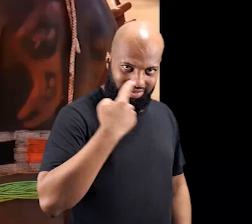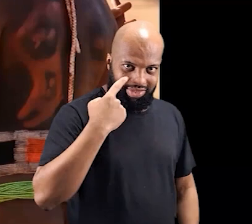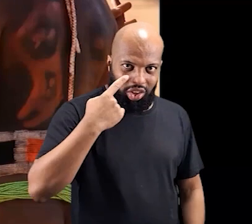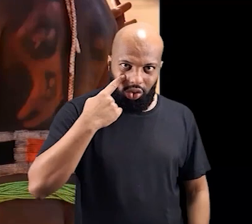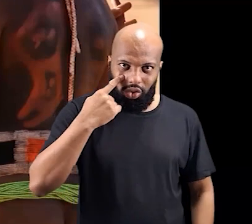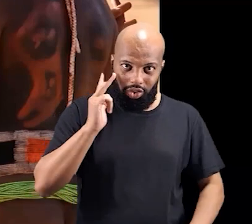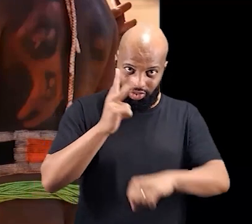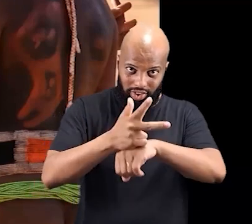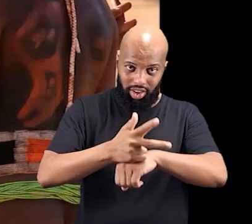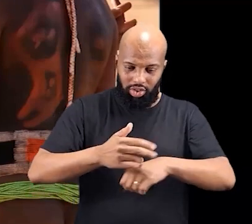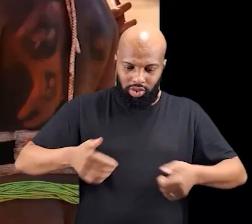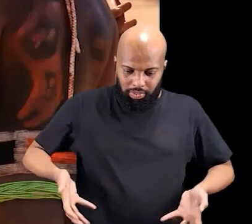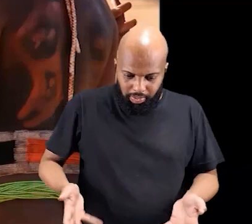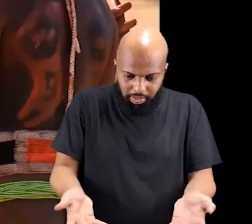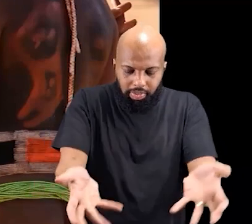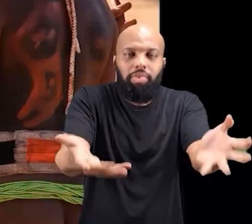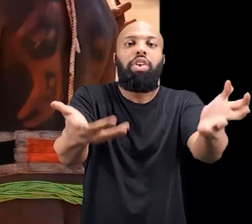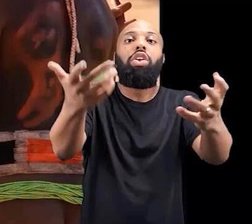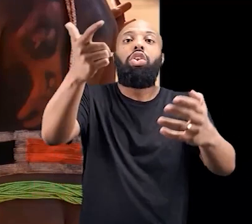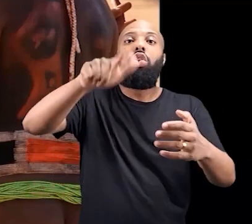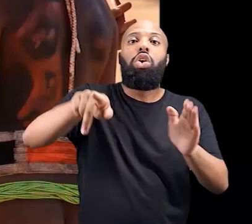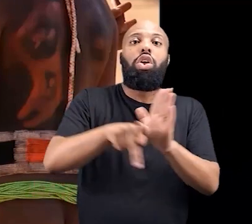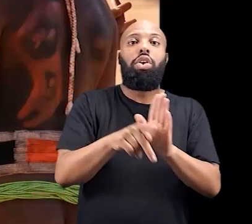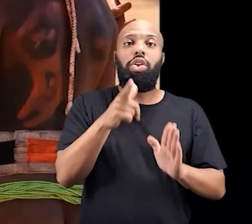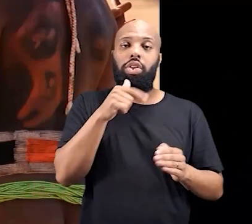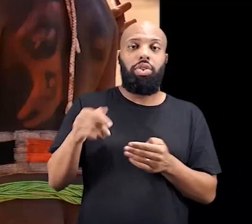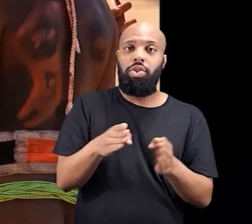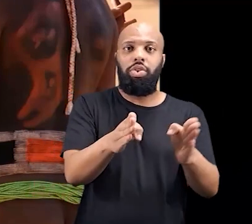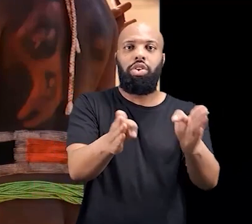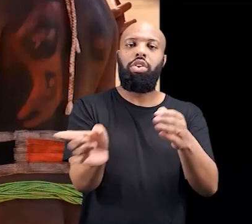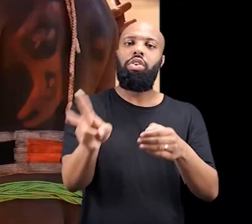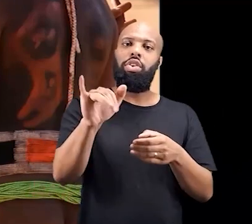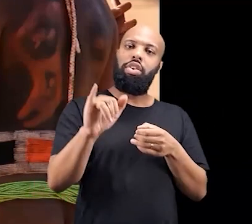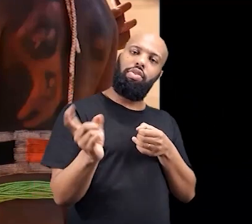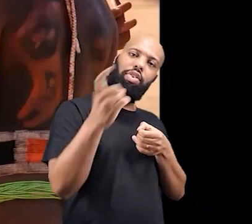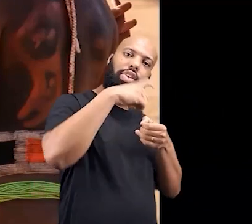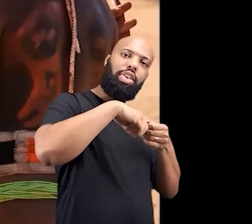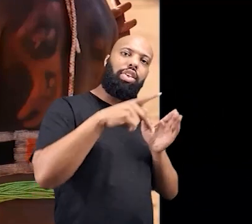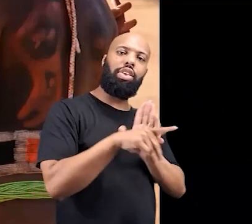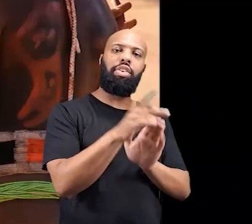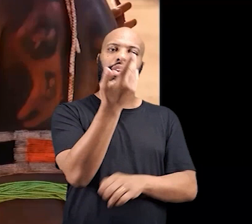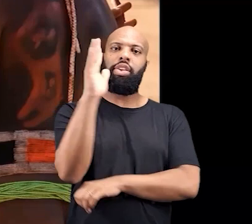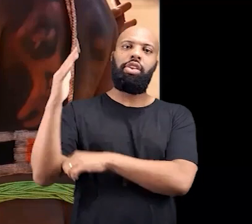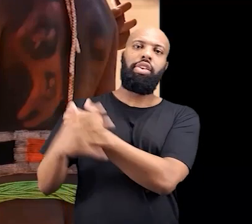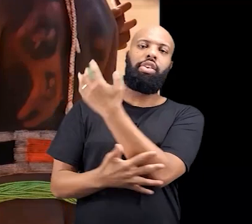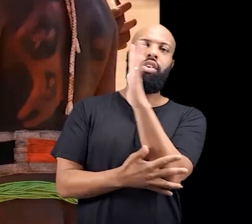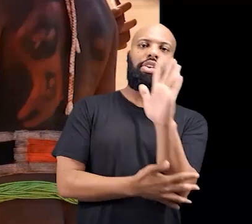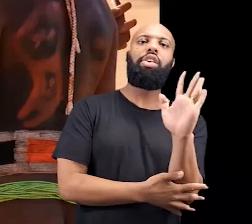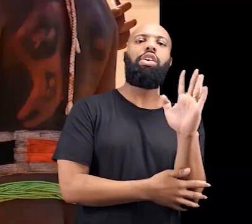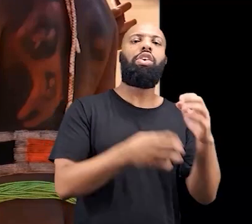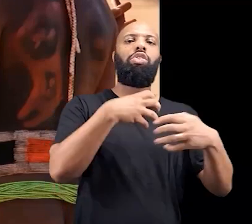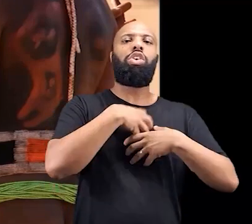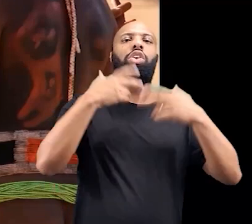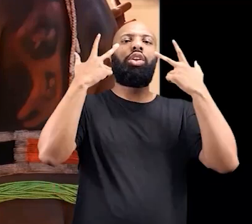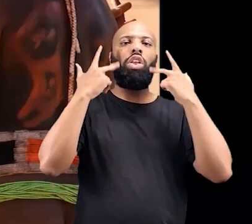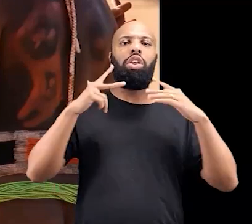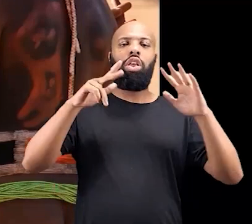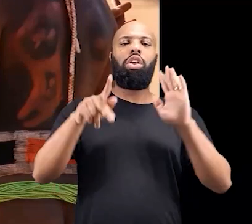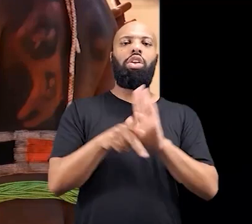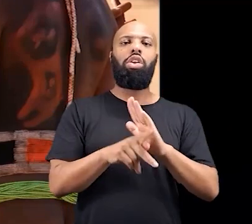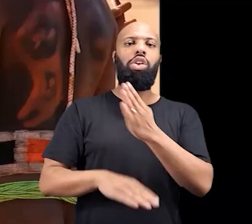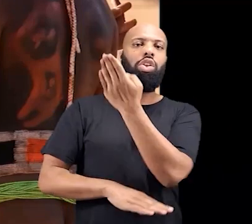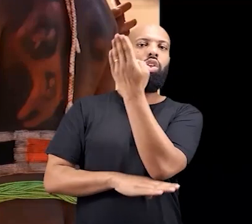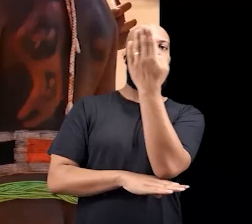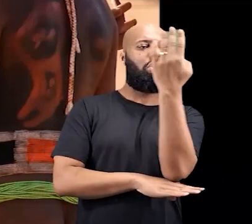de volta para o rio, para que esse tronco retome a natureza, e para o estado original dele de tronco.